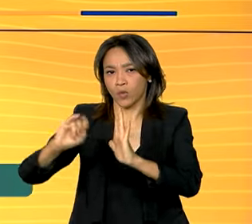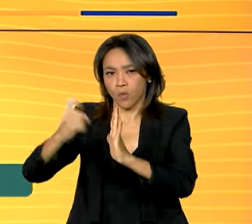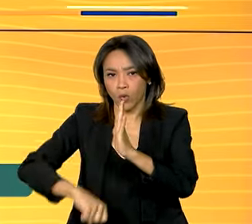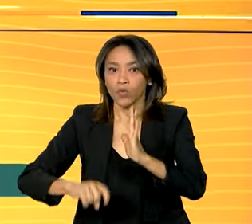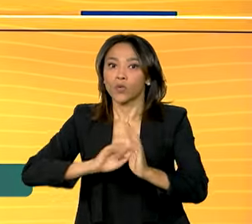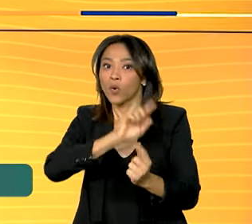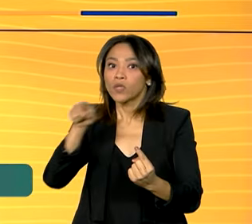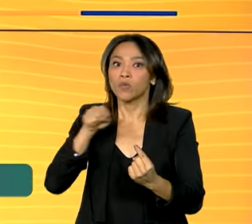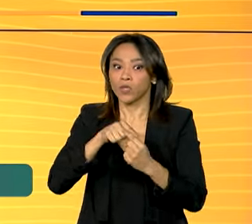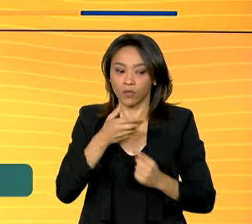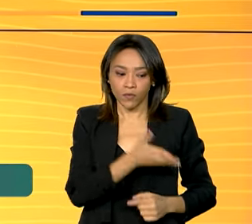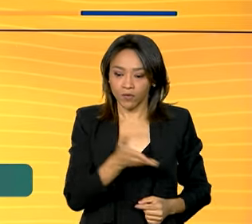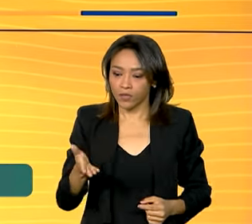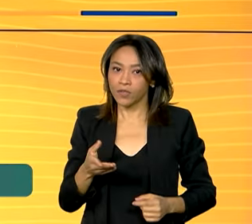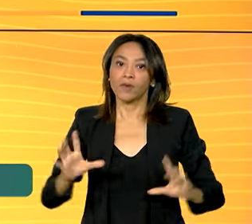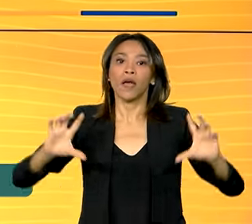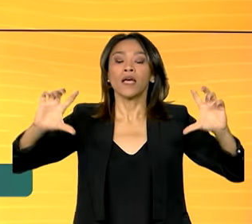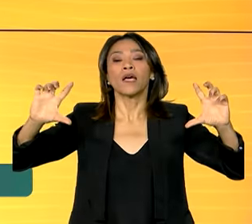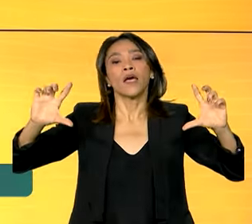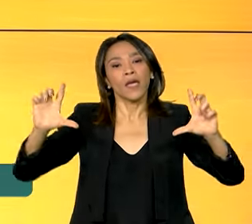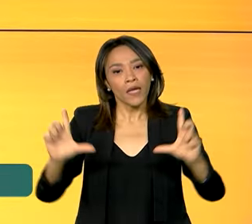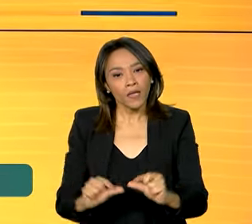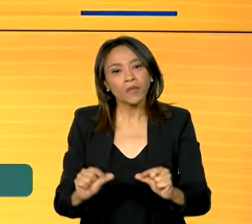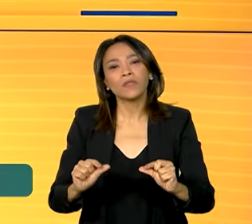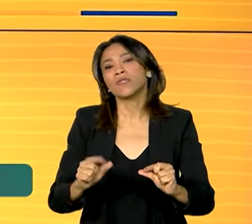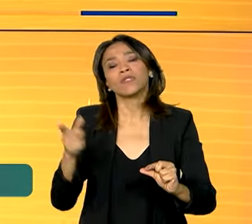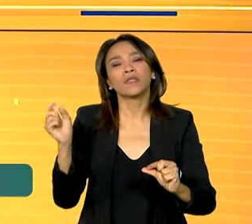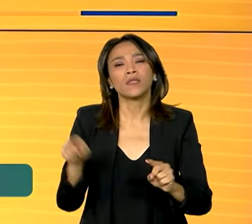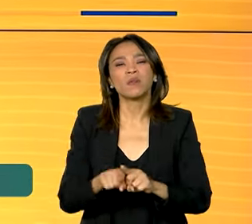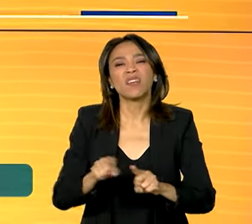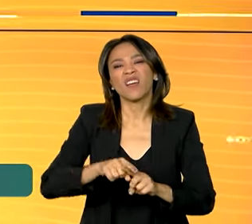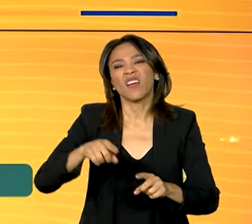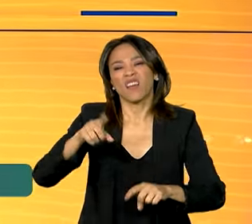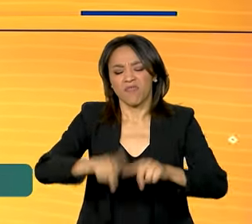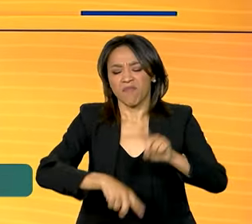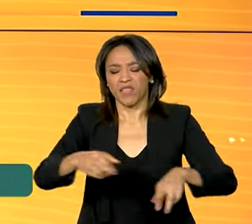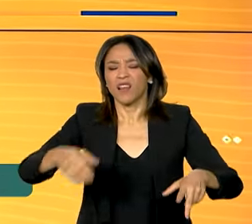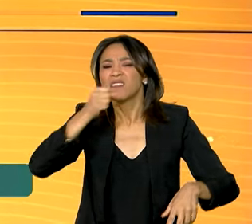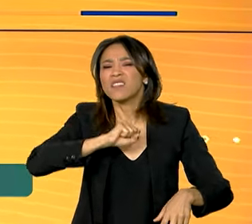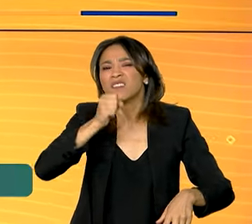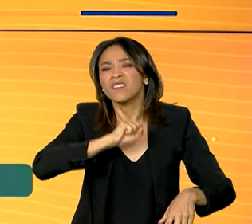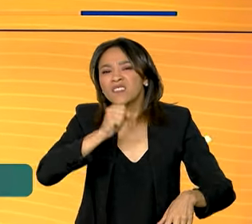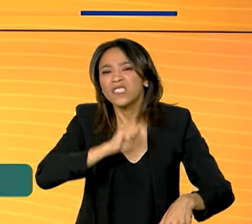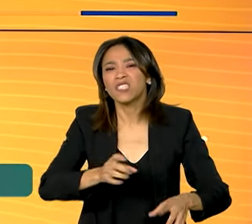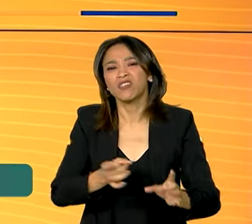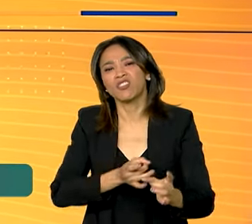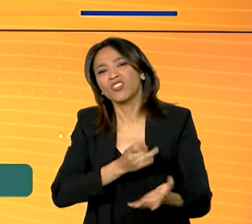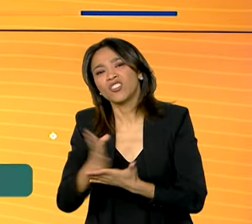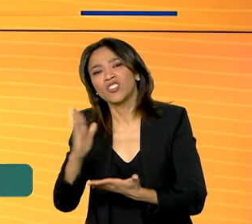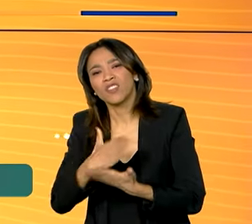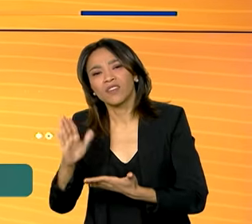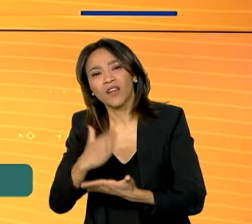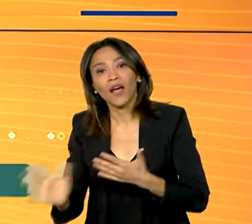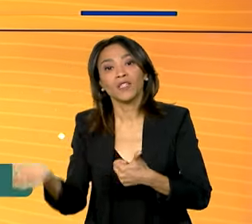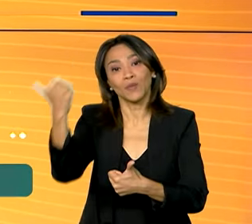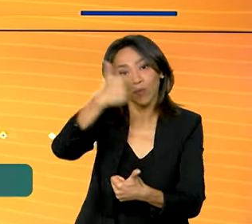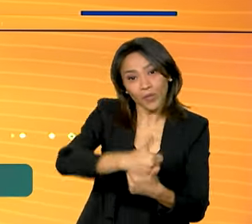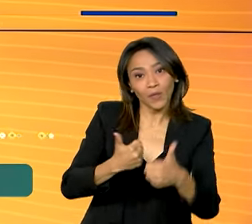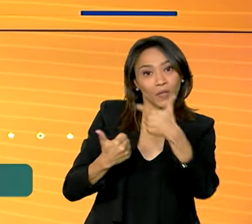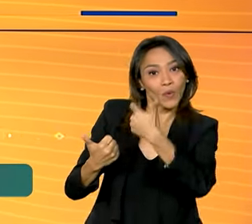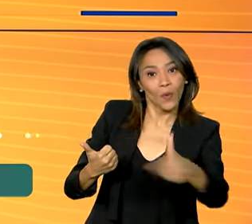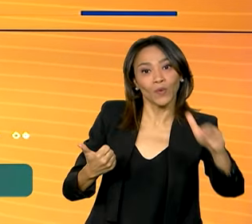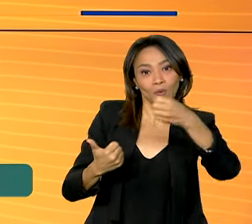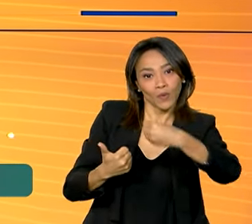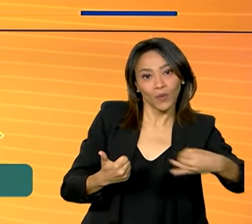acelerar a aposentadoria de equipamentos industriais antigos e com baixo desempenho e incentivar a renovação do